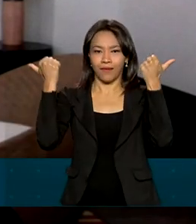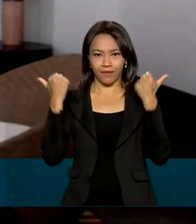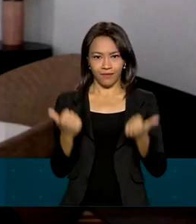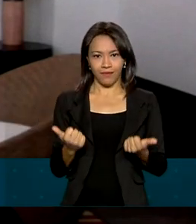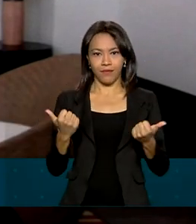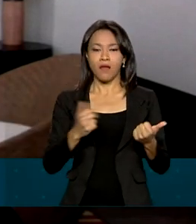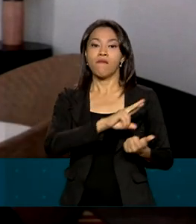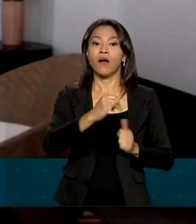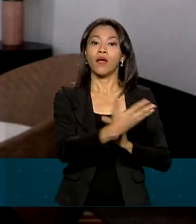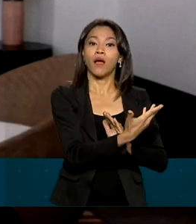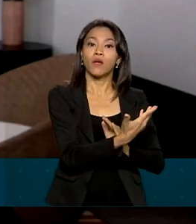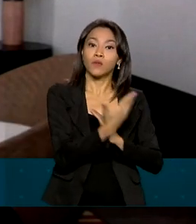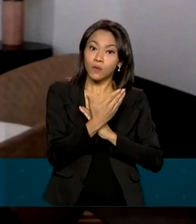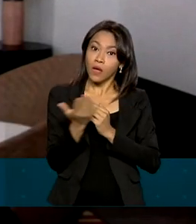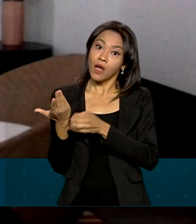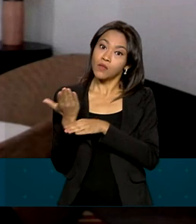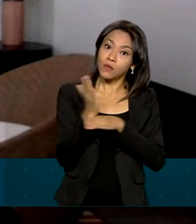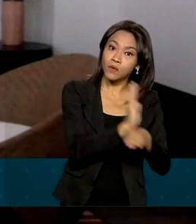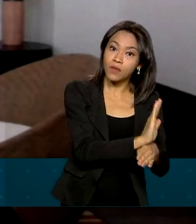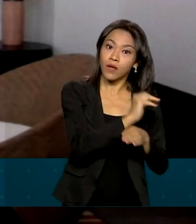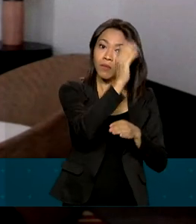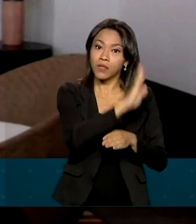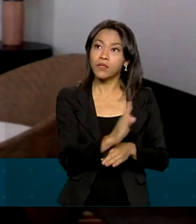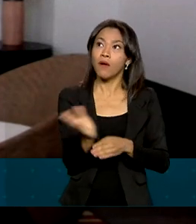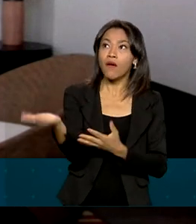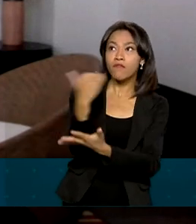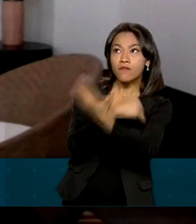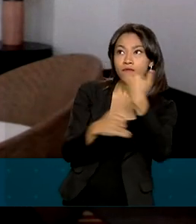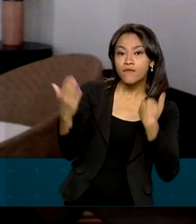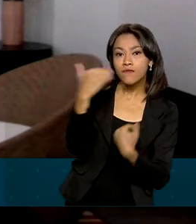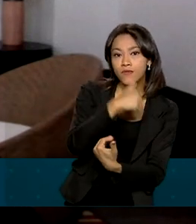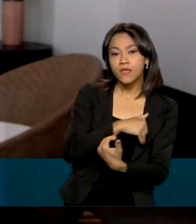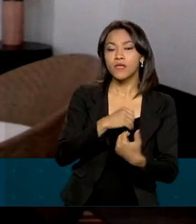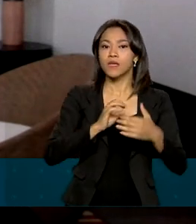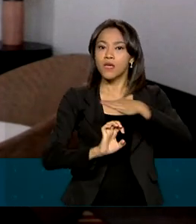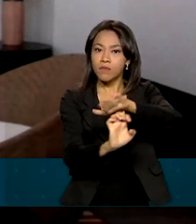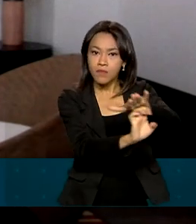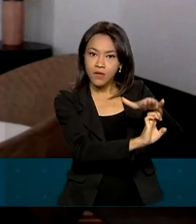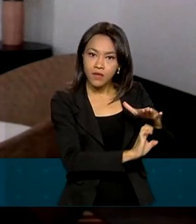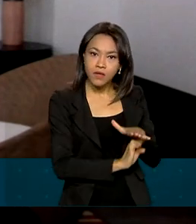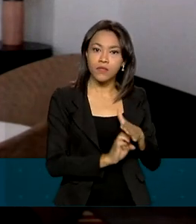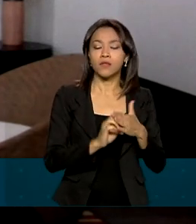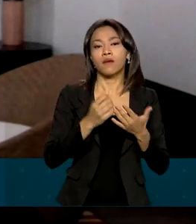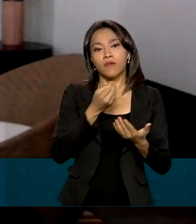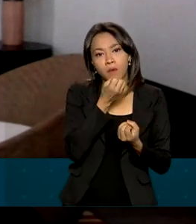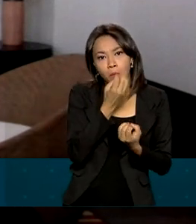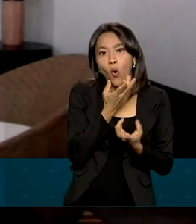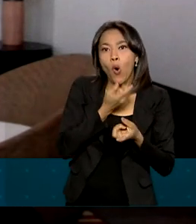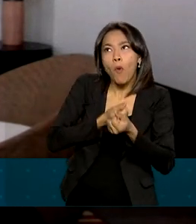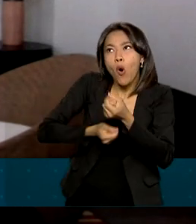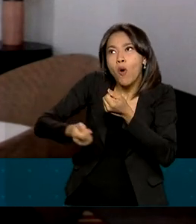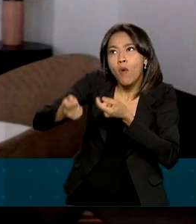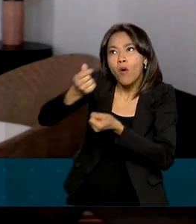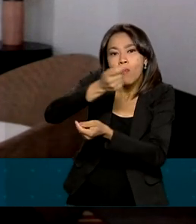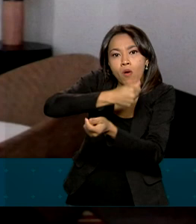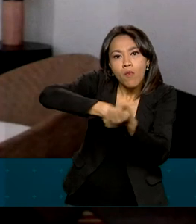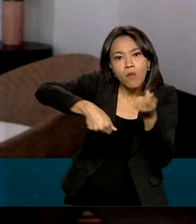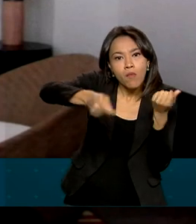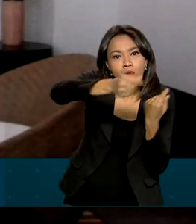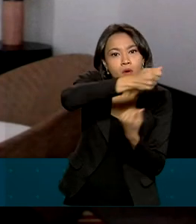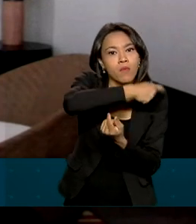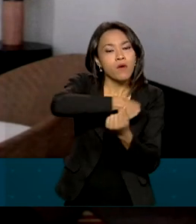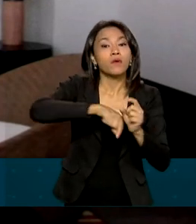ajudará a trazer investimentos estrangeiros, que ajuda a criar um ambiente de negócio muito mais favorável, aumentando a já grande